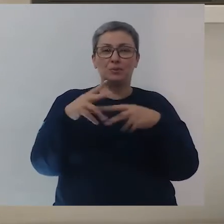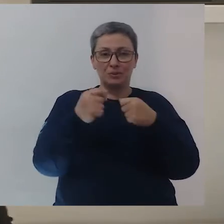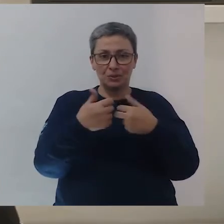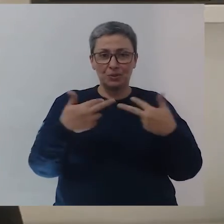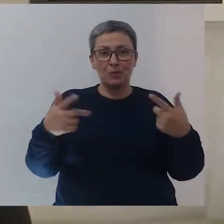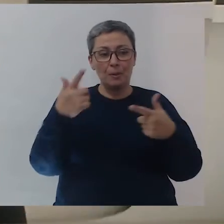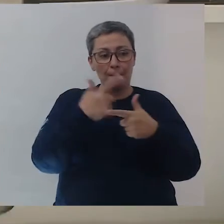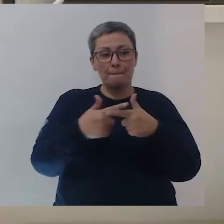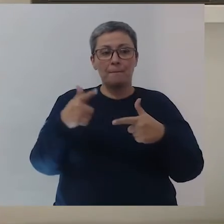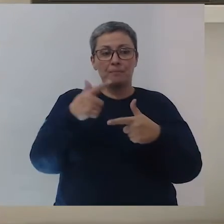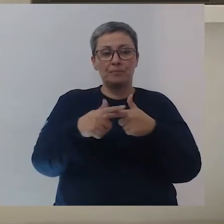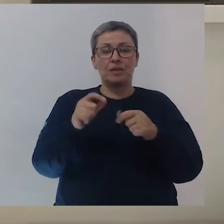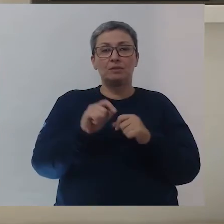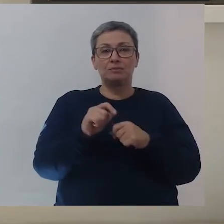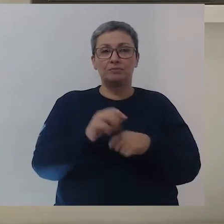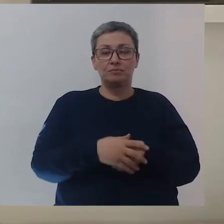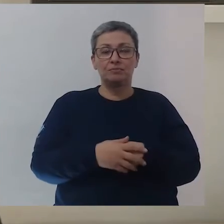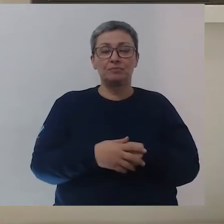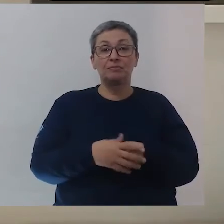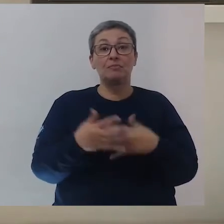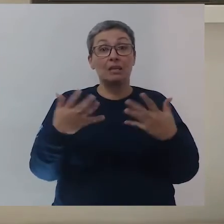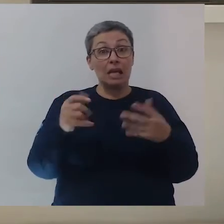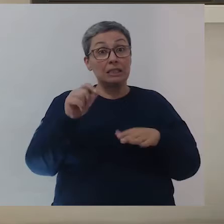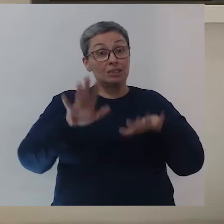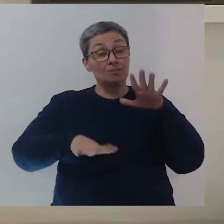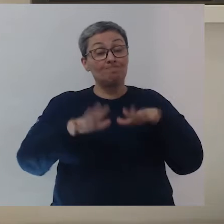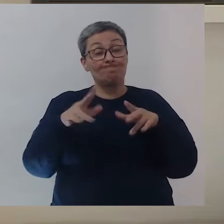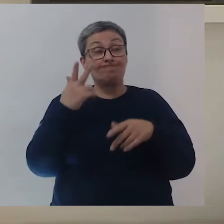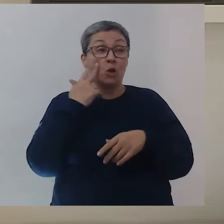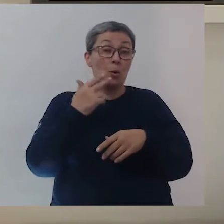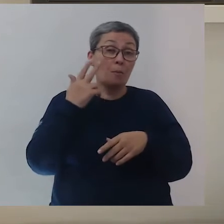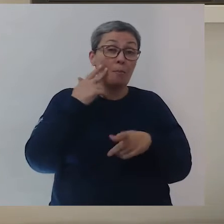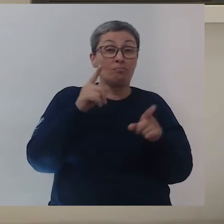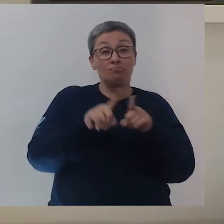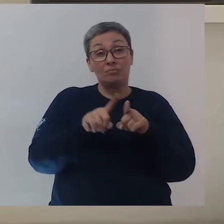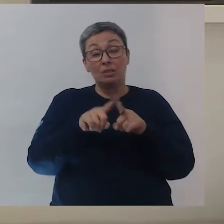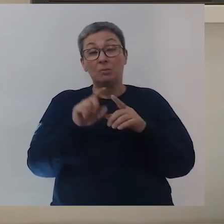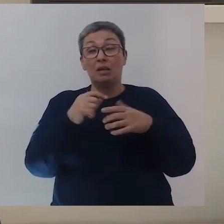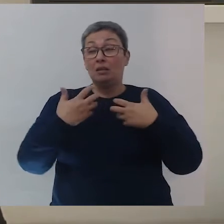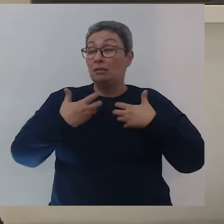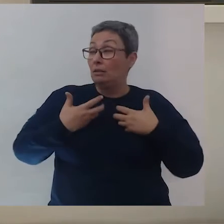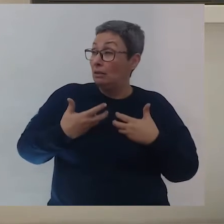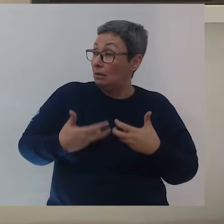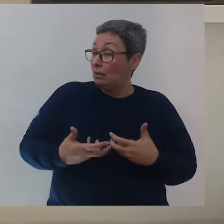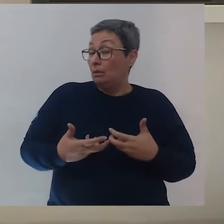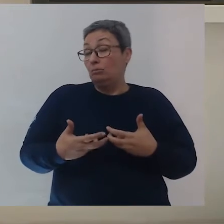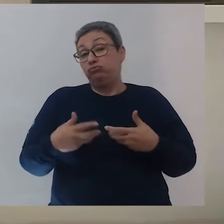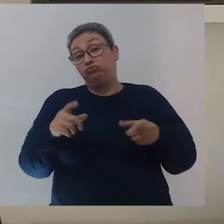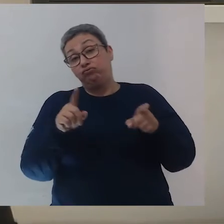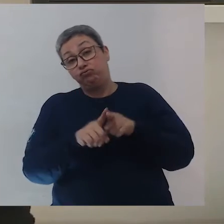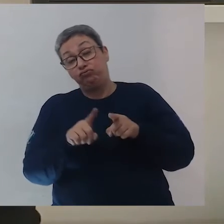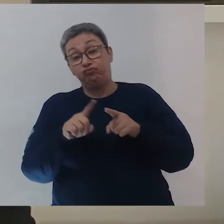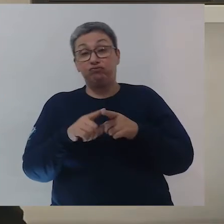de problemas aí, de obstáculos. Às vezes é normal, inclusive, a gente se sentir cansado, a gente sentir vontade de